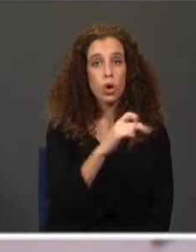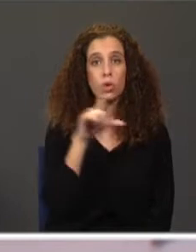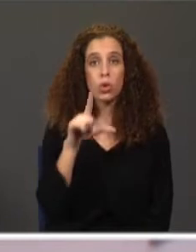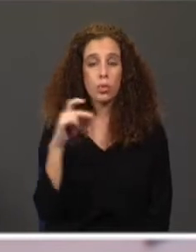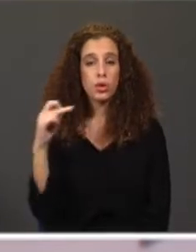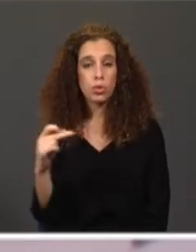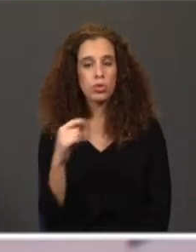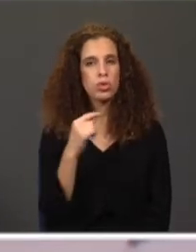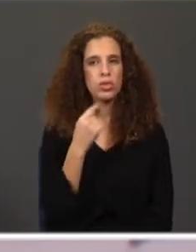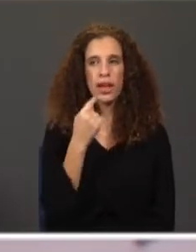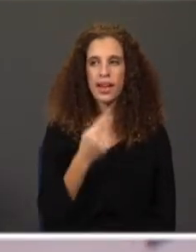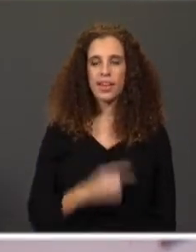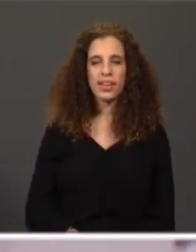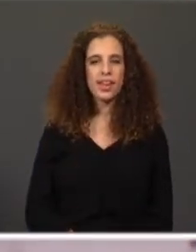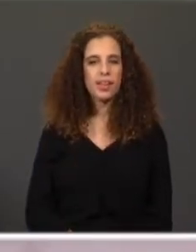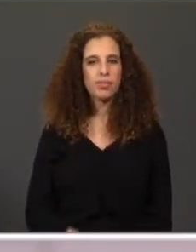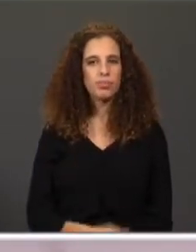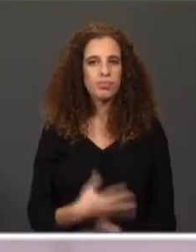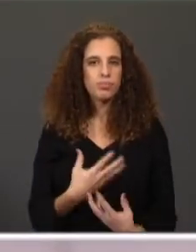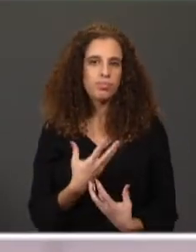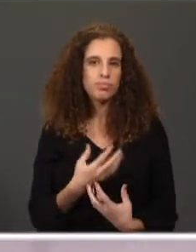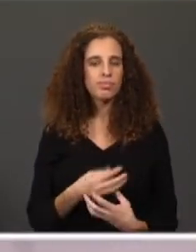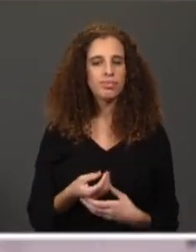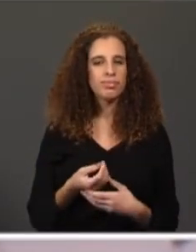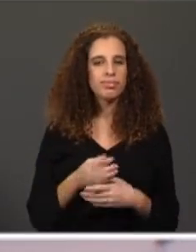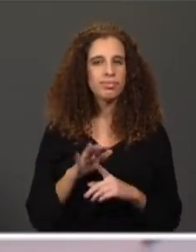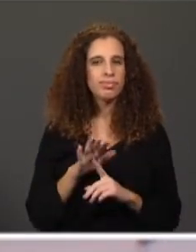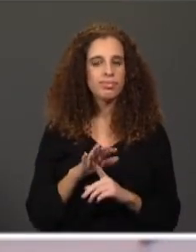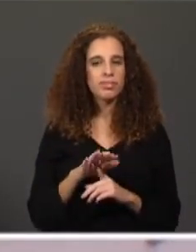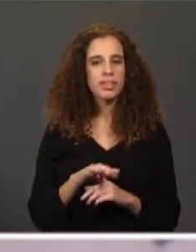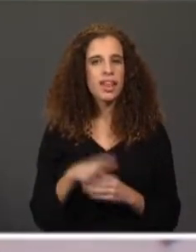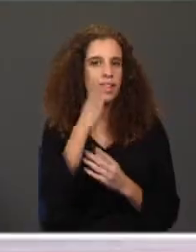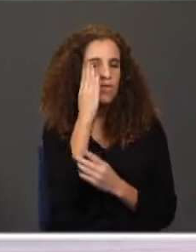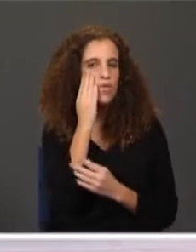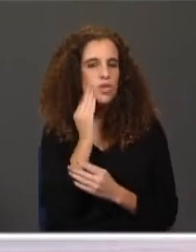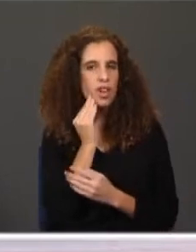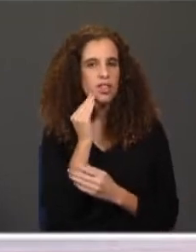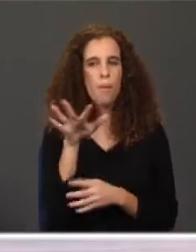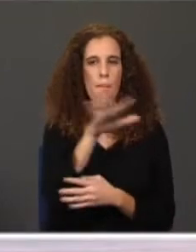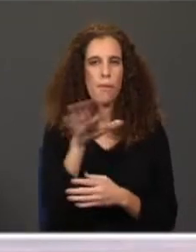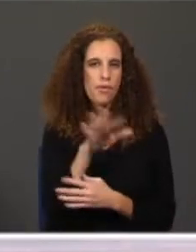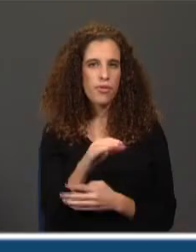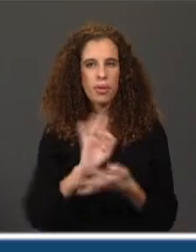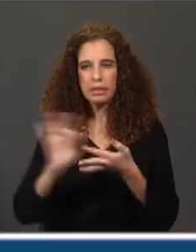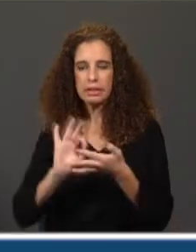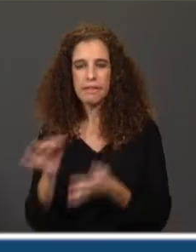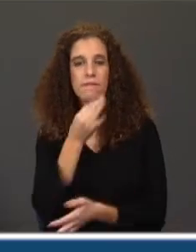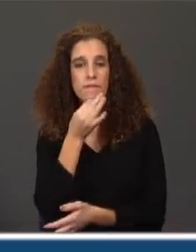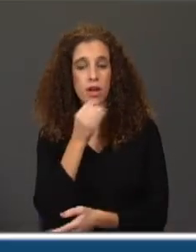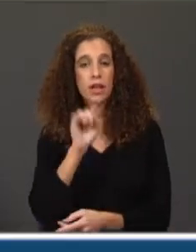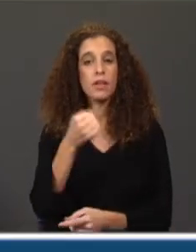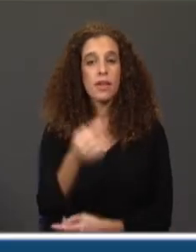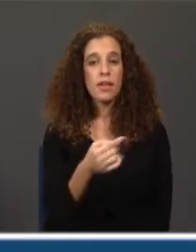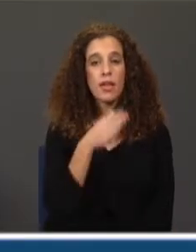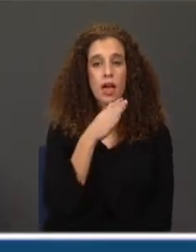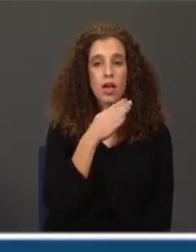algo tímido e introvertido e tem uma maneira muito particular de falar. E depois ainda, deve-se explicitar a imagem.